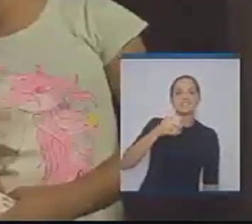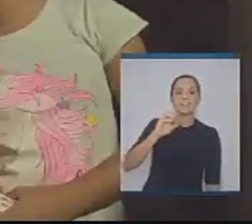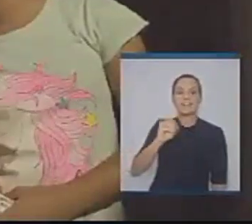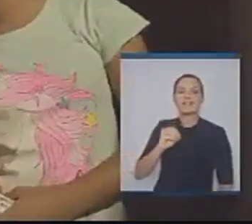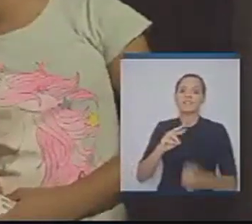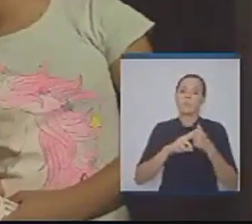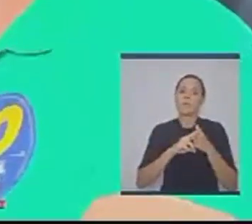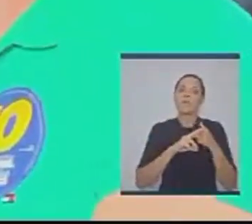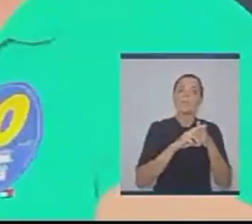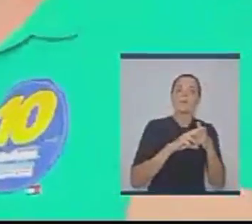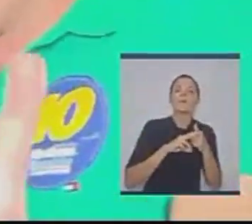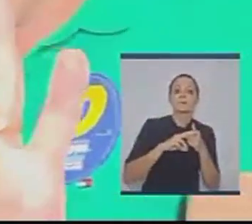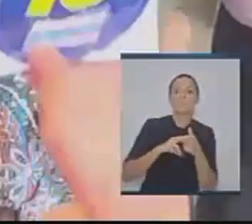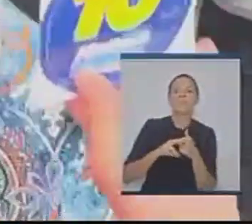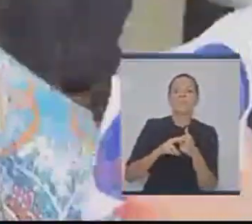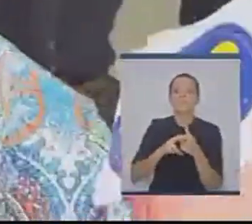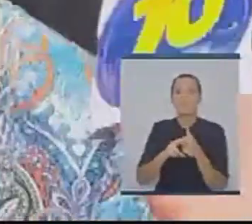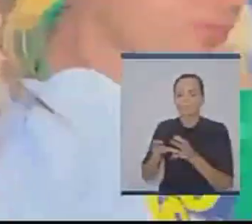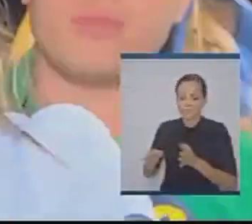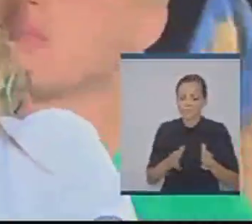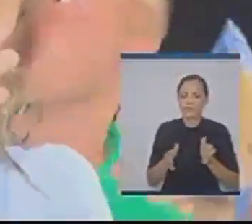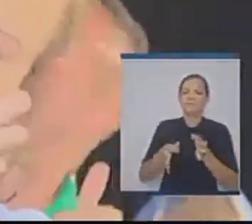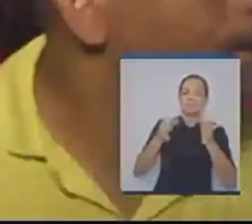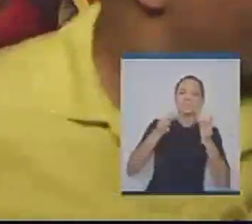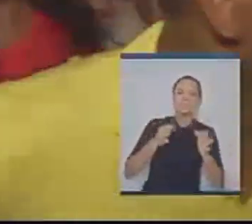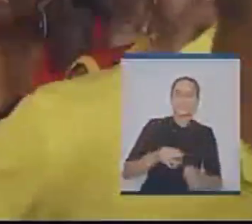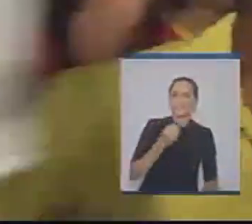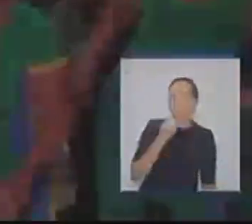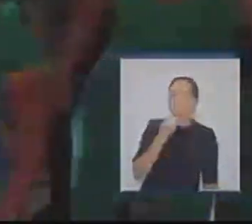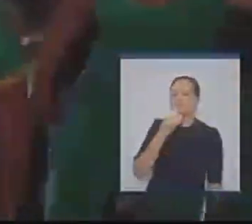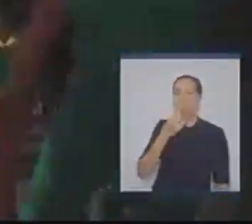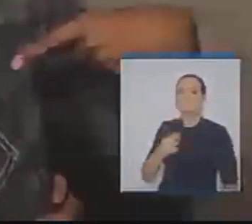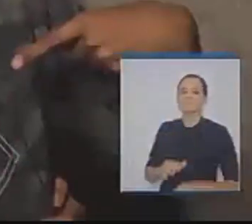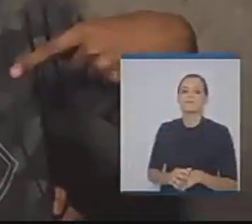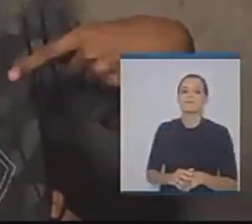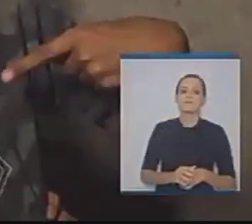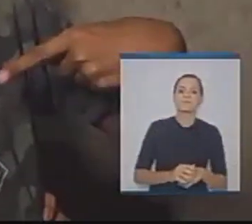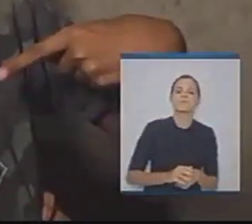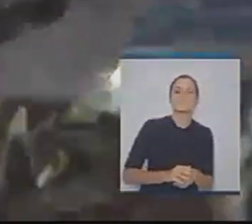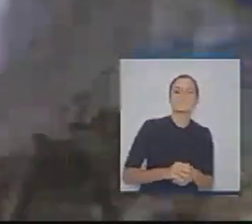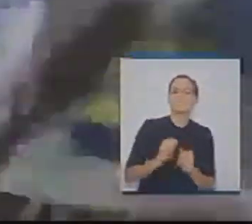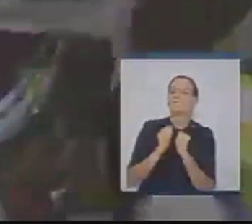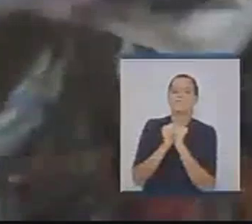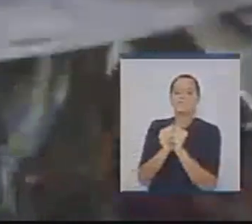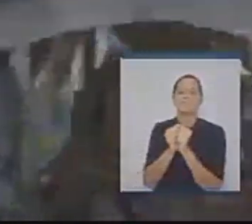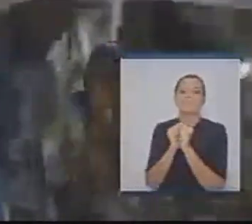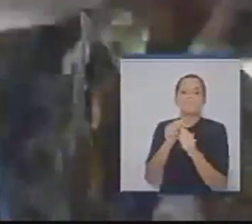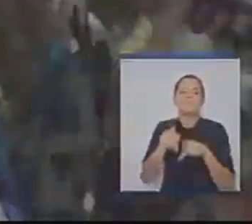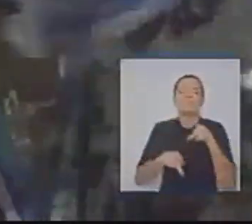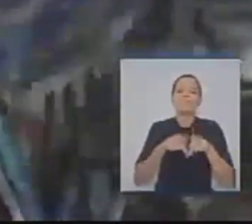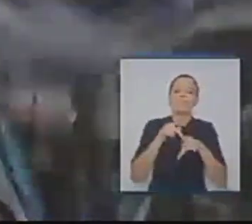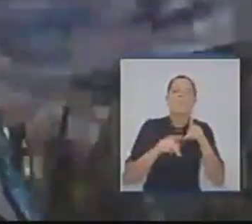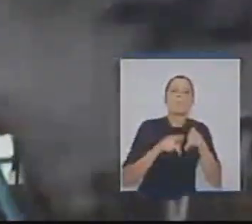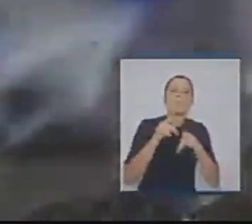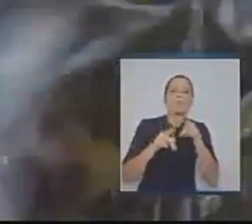forrocho num bom caminho. Matheus é de todo o povo.